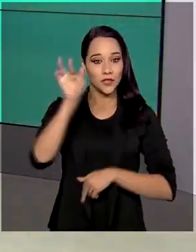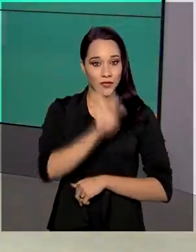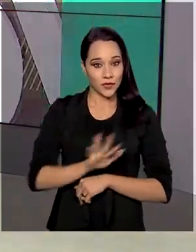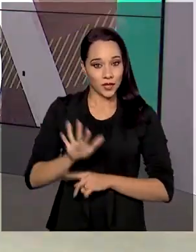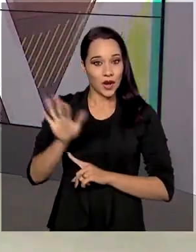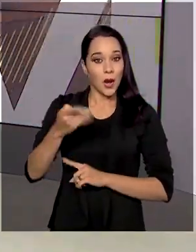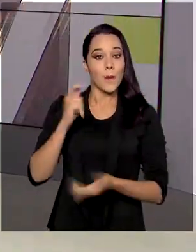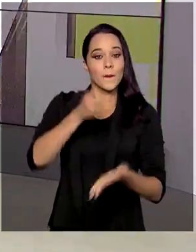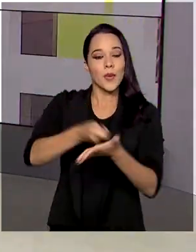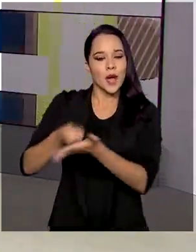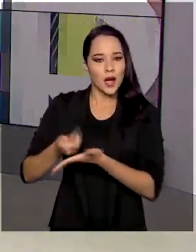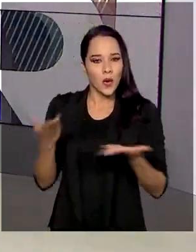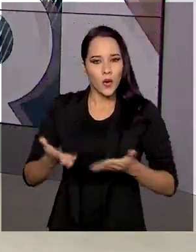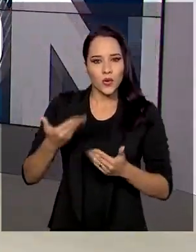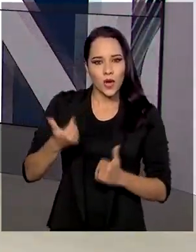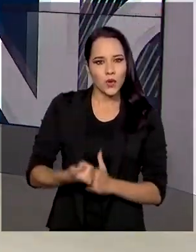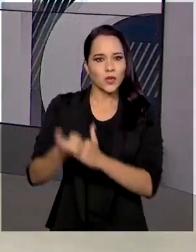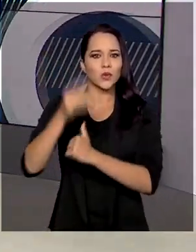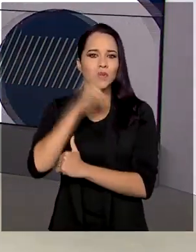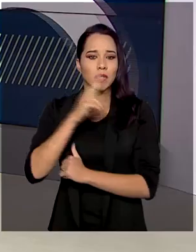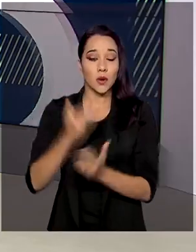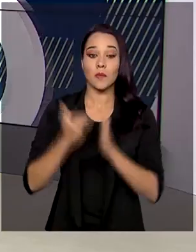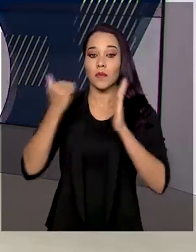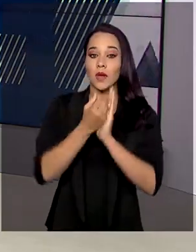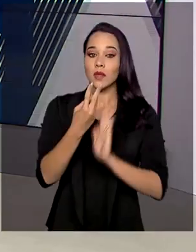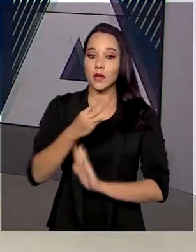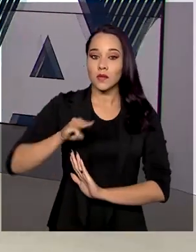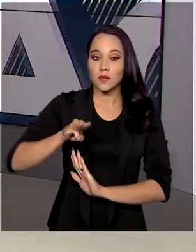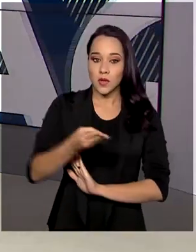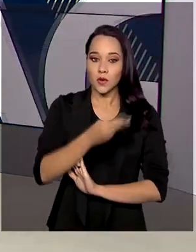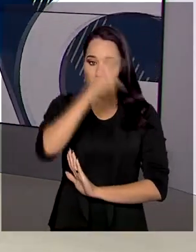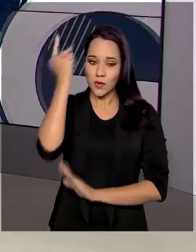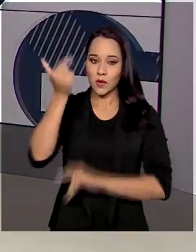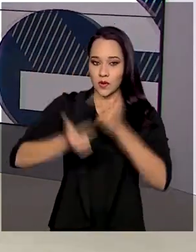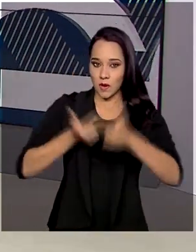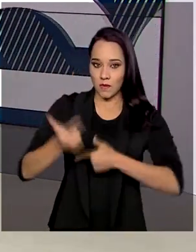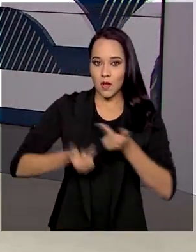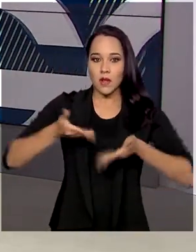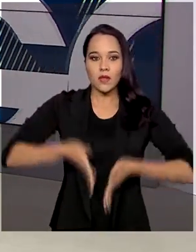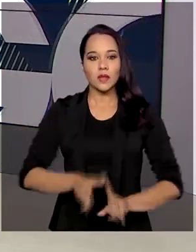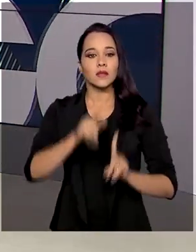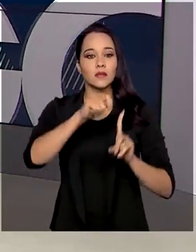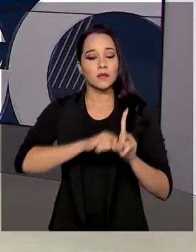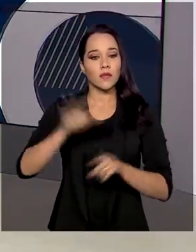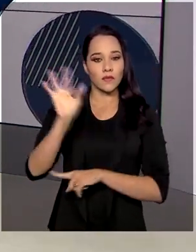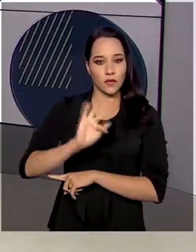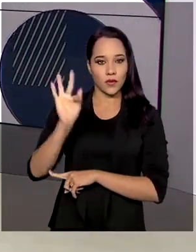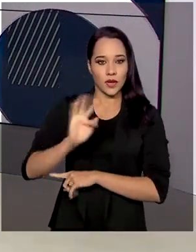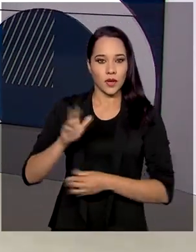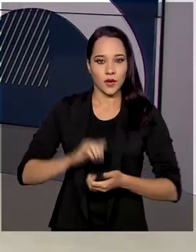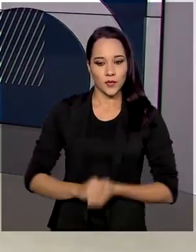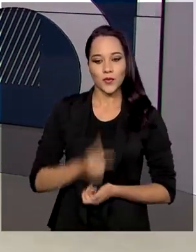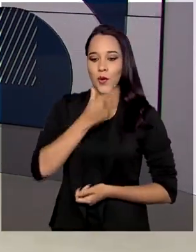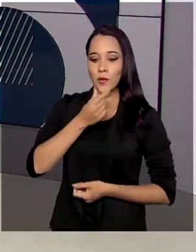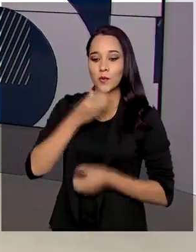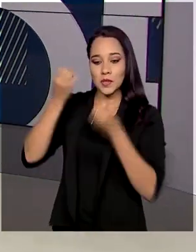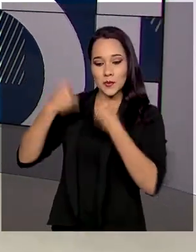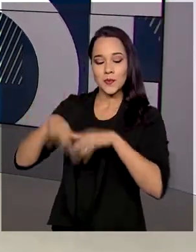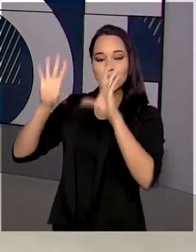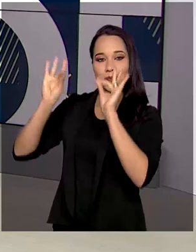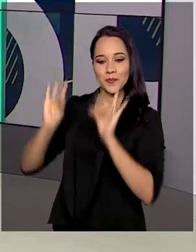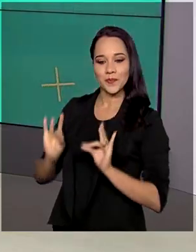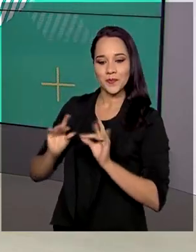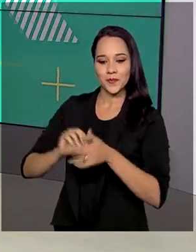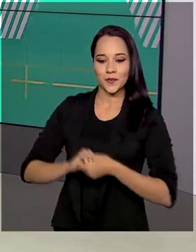Federal paga hoje o auxílio emergencial para mais de 3 milhões de trabalhadores nascidos em fevereiro. Glauco de Queiroz